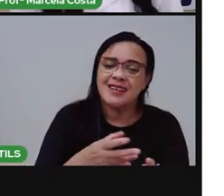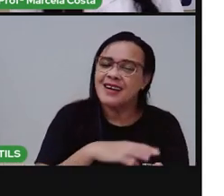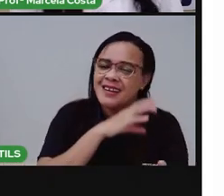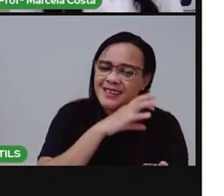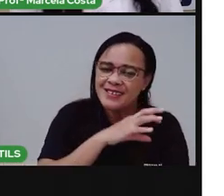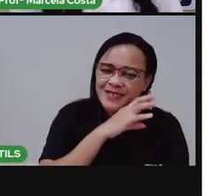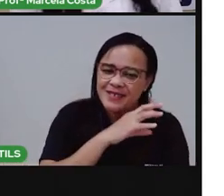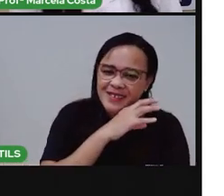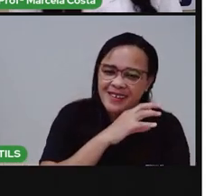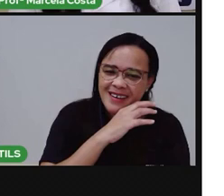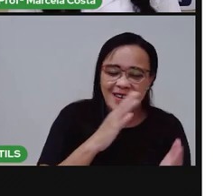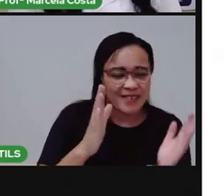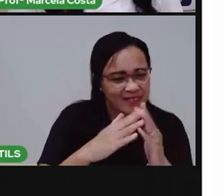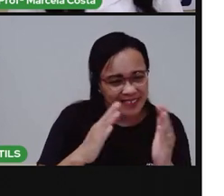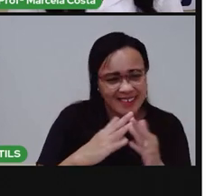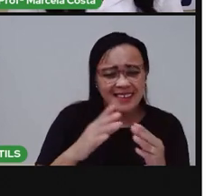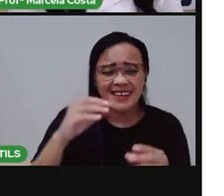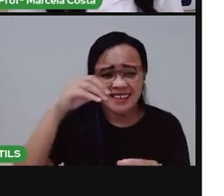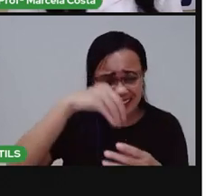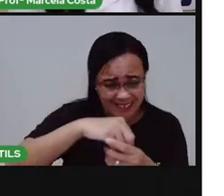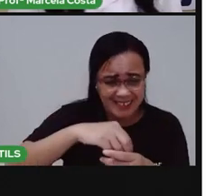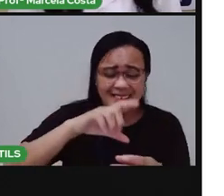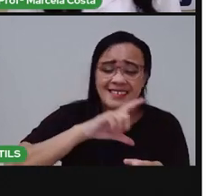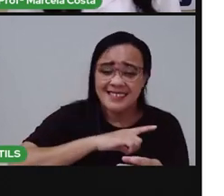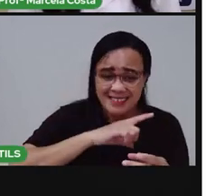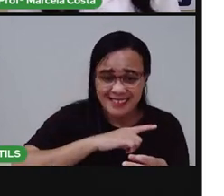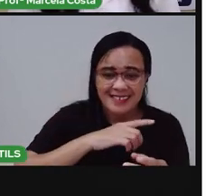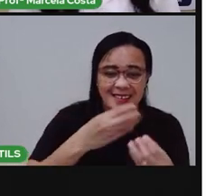Inclusive, crianças, essa pode ser uma tarefa